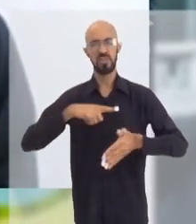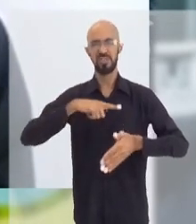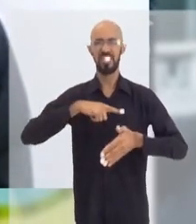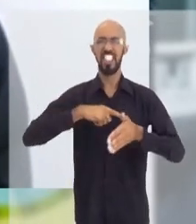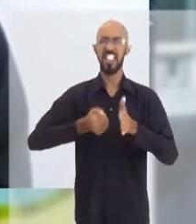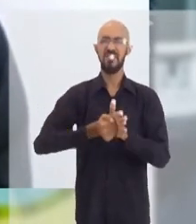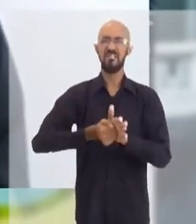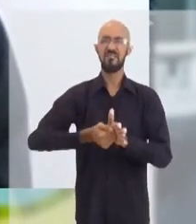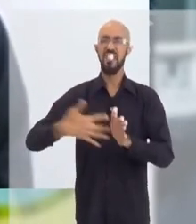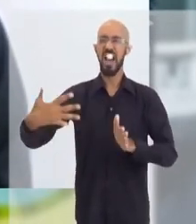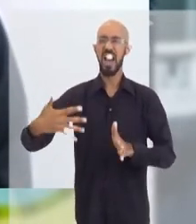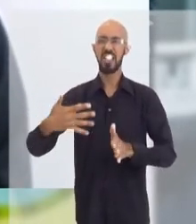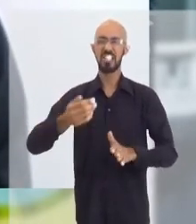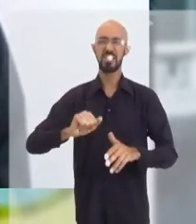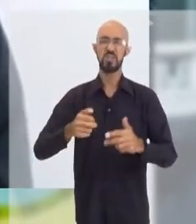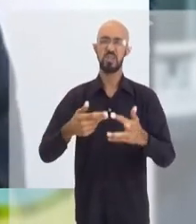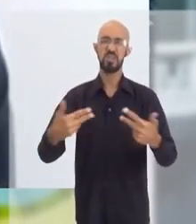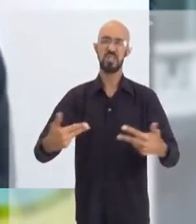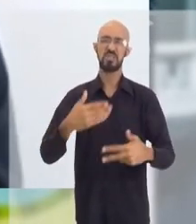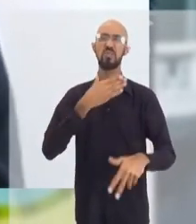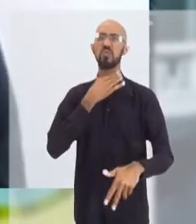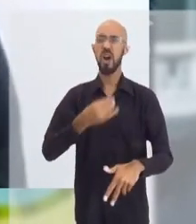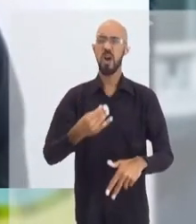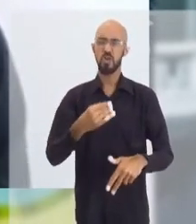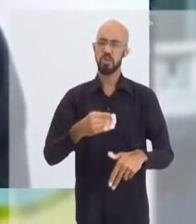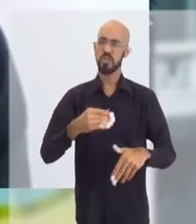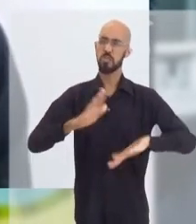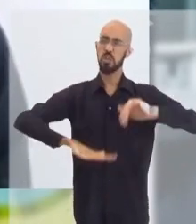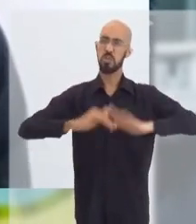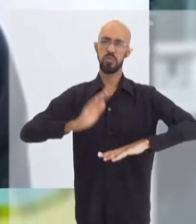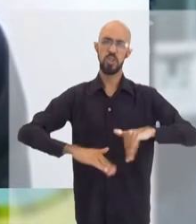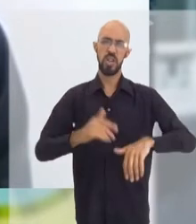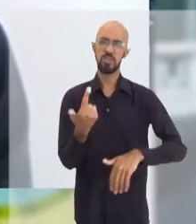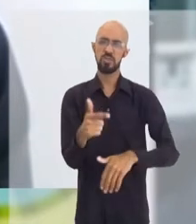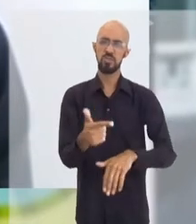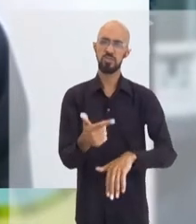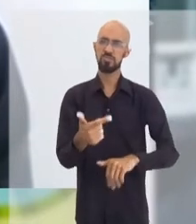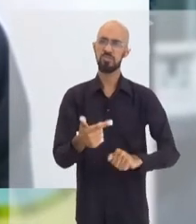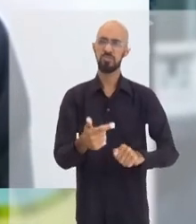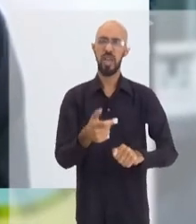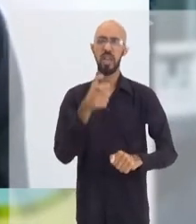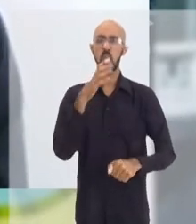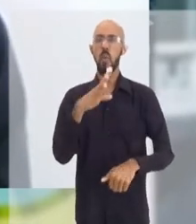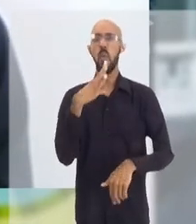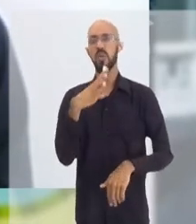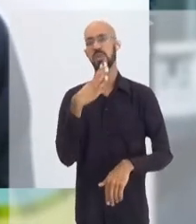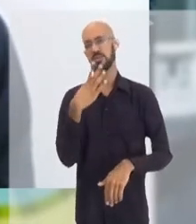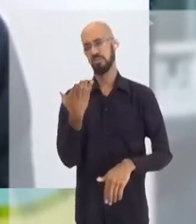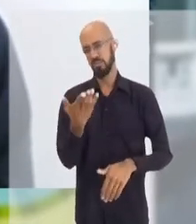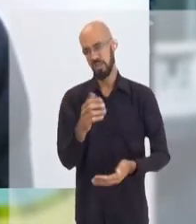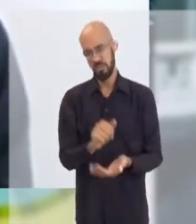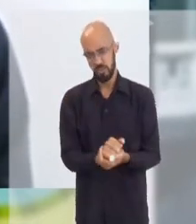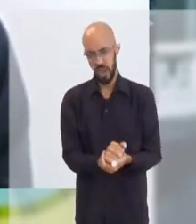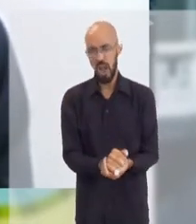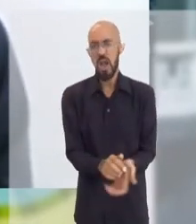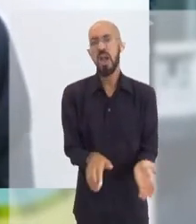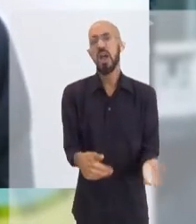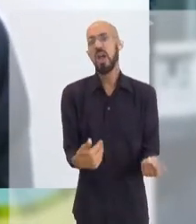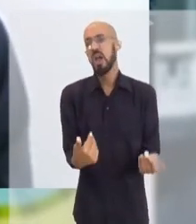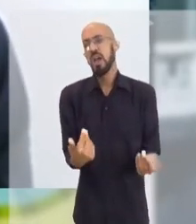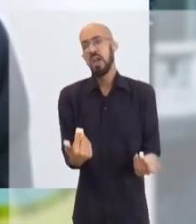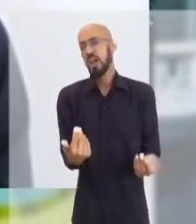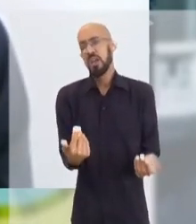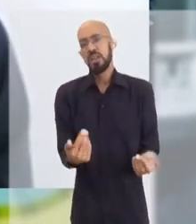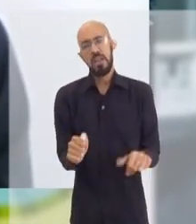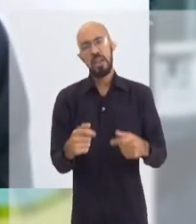de inverdades proferida por profissionais não especializados em vacinas que colocam a população ansiosa,